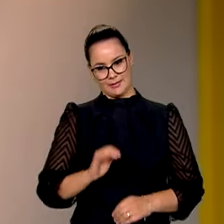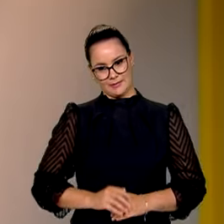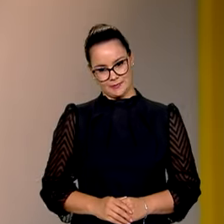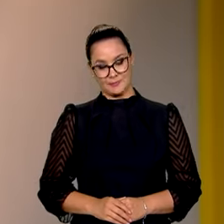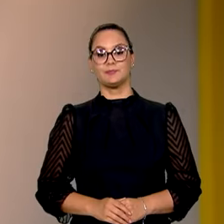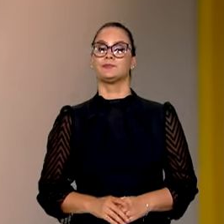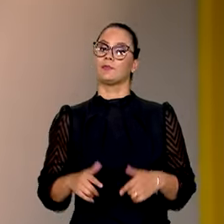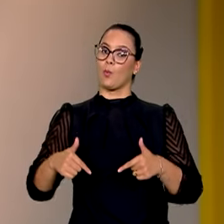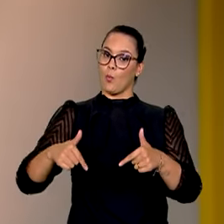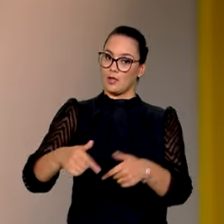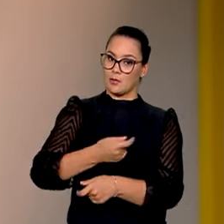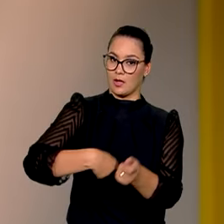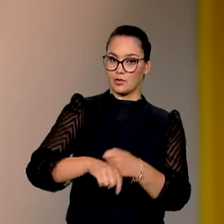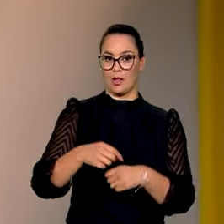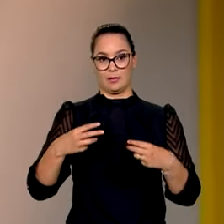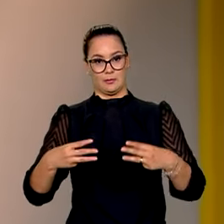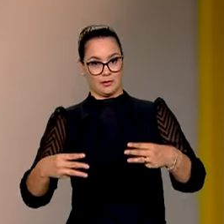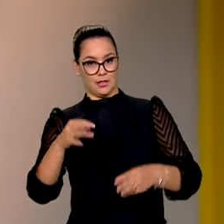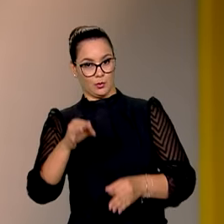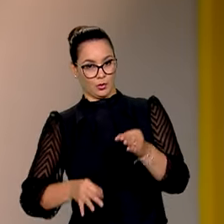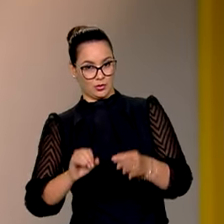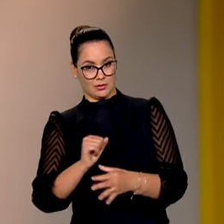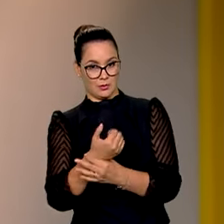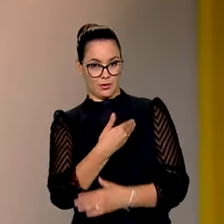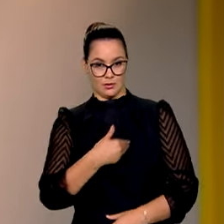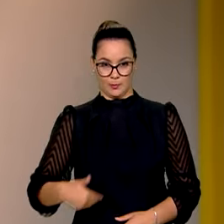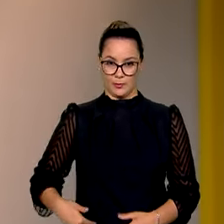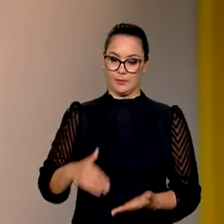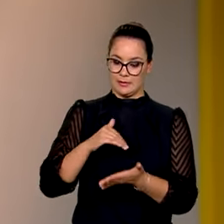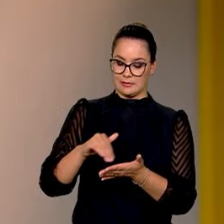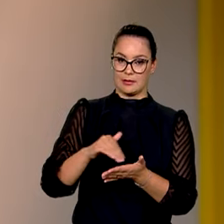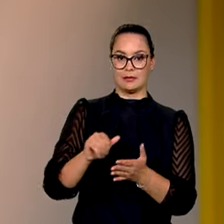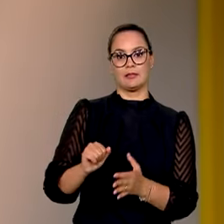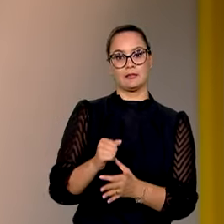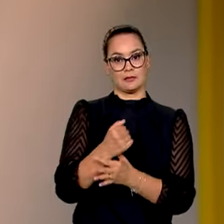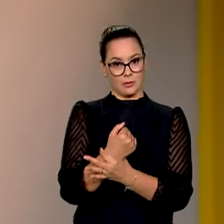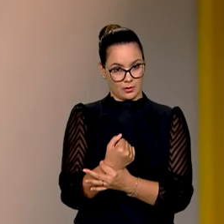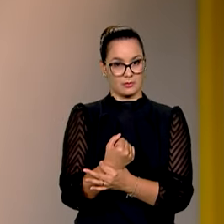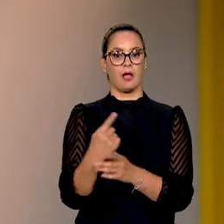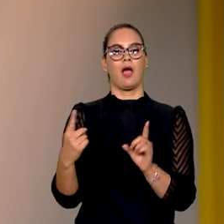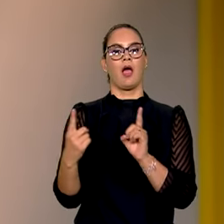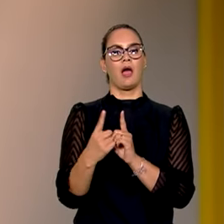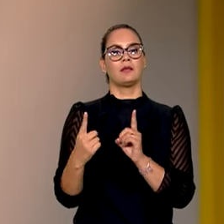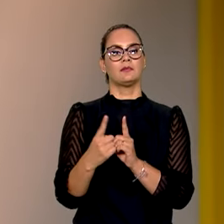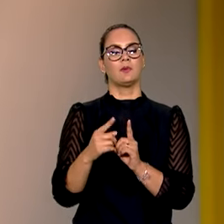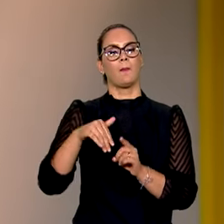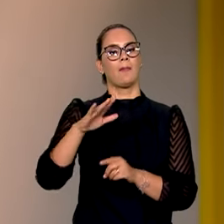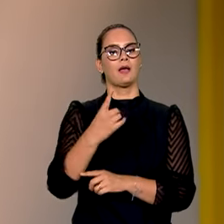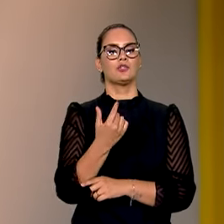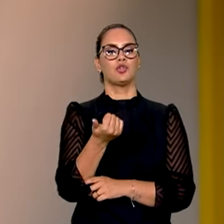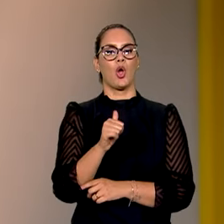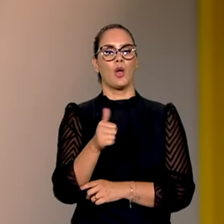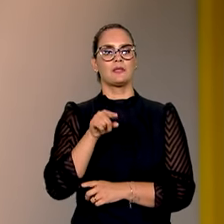E uma ação articulada entre Ministério da Justiça e Segurança Pública e Secretarias de Segurança Estaduais atendeu mais de